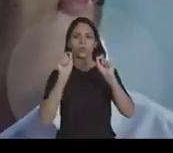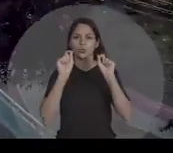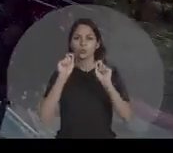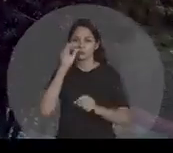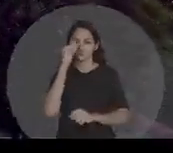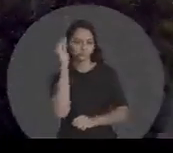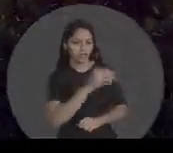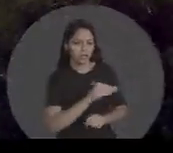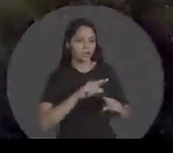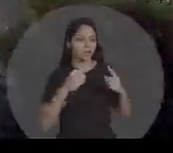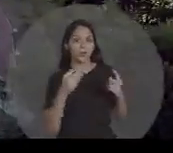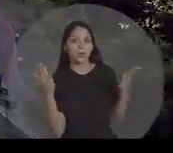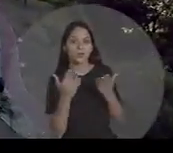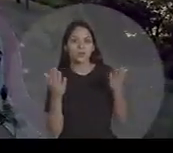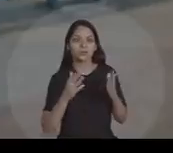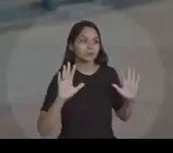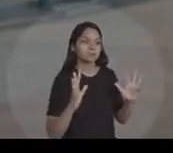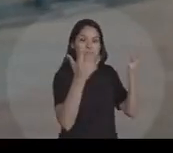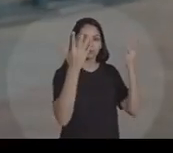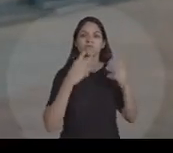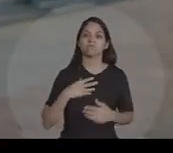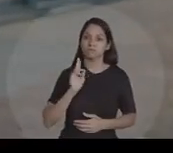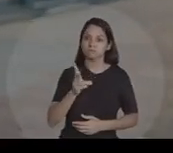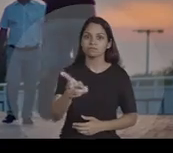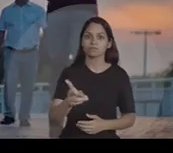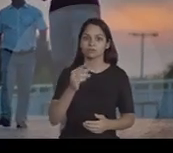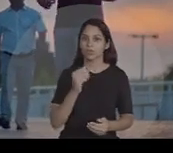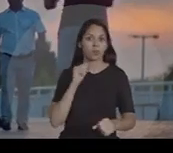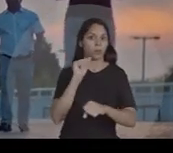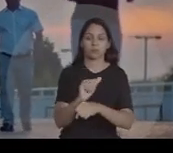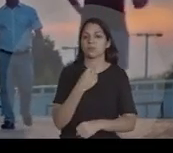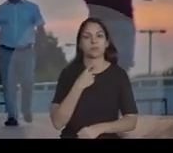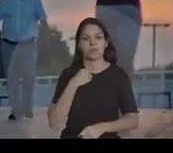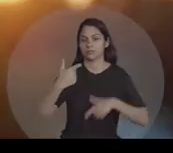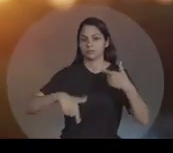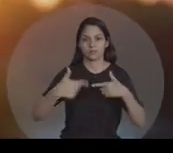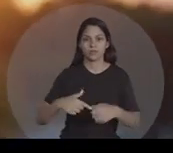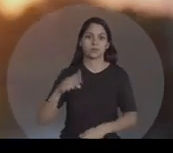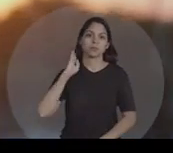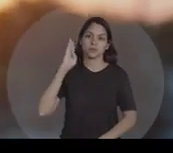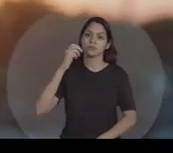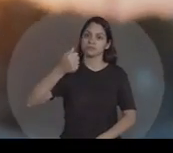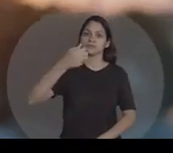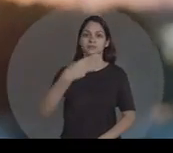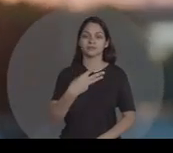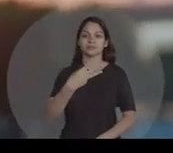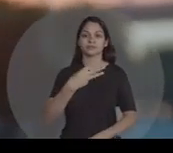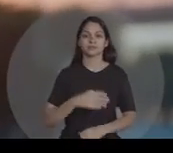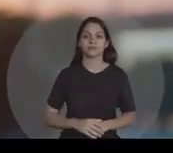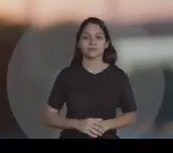abandonado Em atrações turísticas E vamos seguir em frente O trabalho não pode parar Paulo Bonfim, prefeito